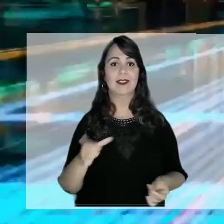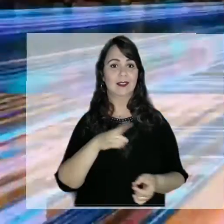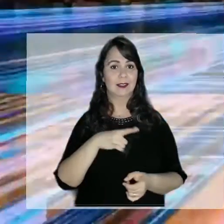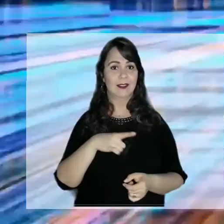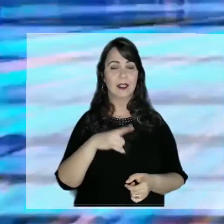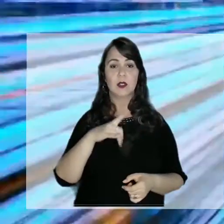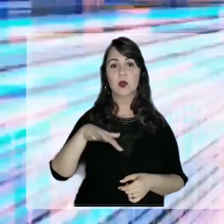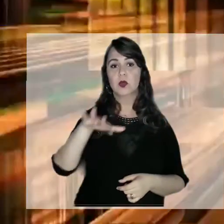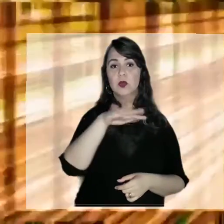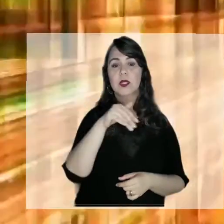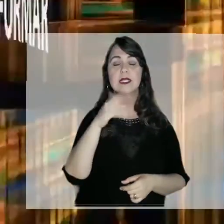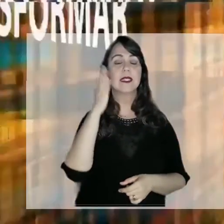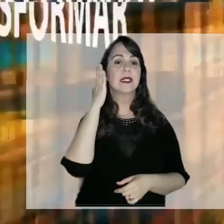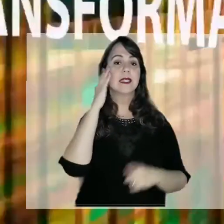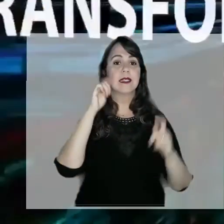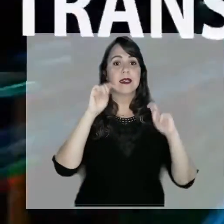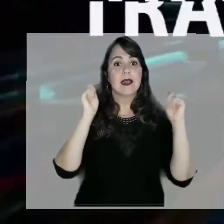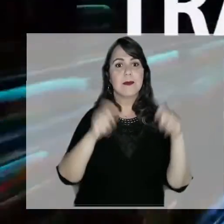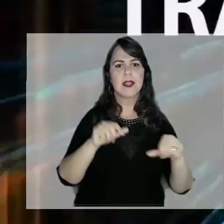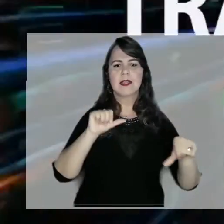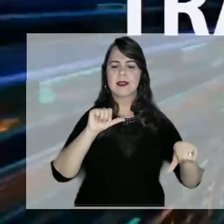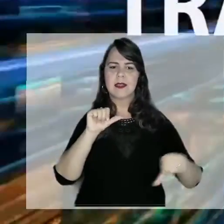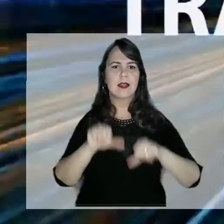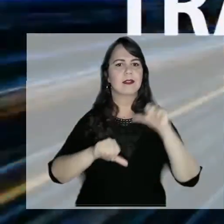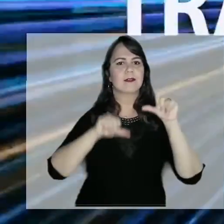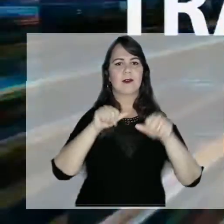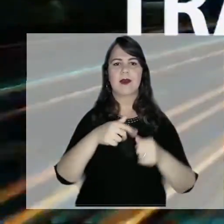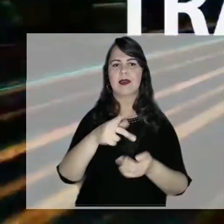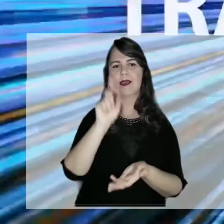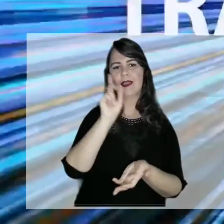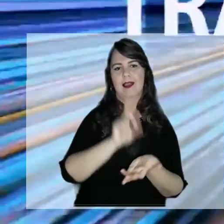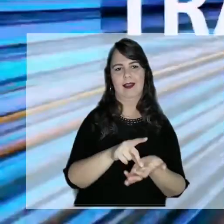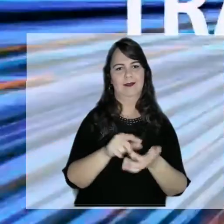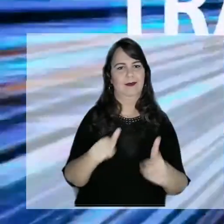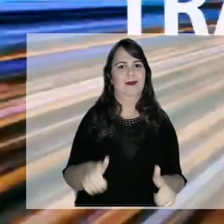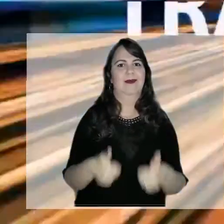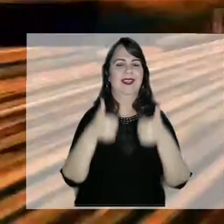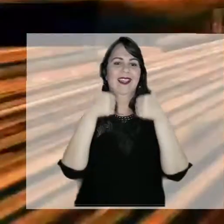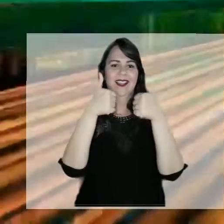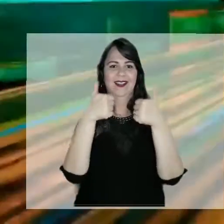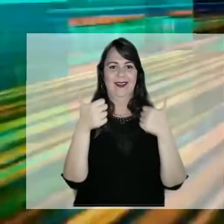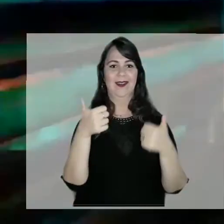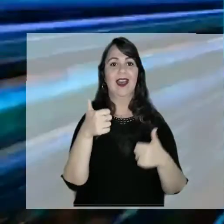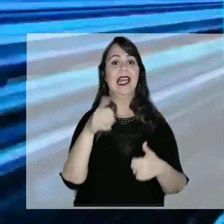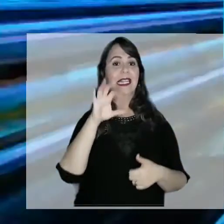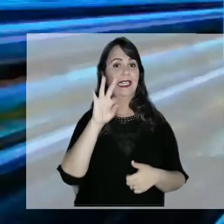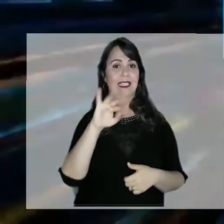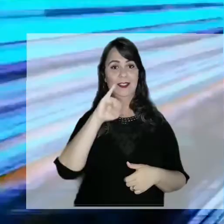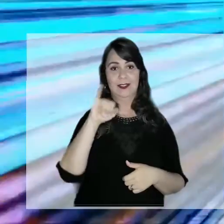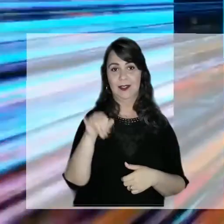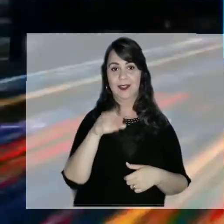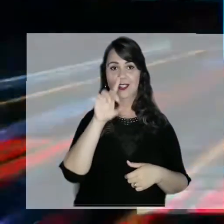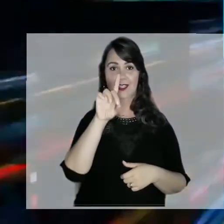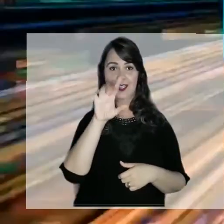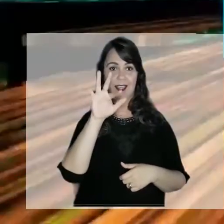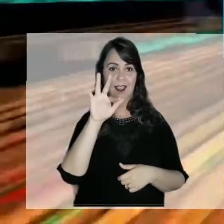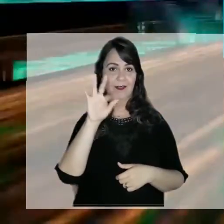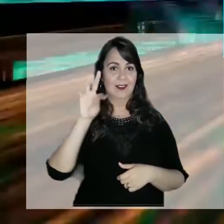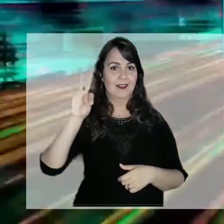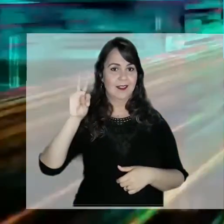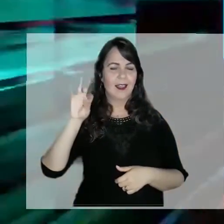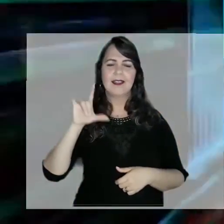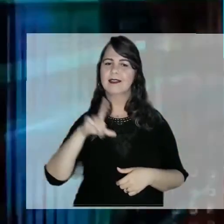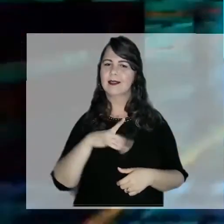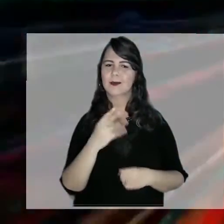Ambos são capazes de transformar a nossa realidade para melhor. O TJDFT tem